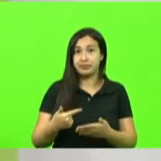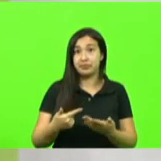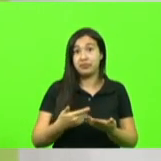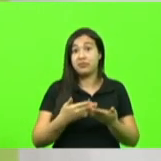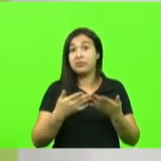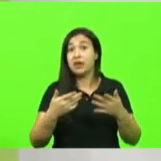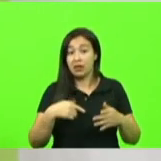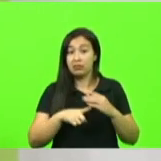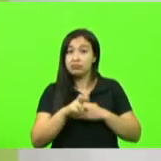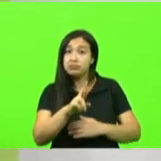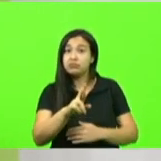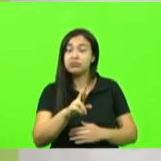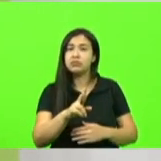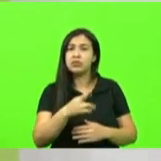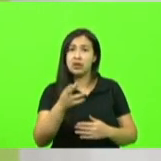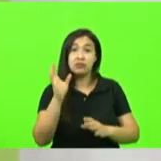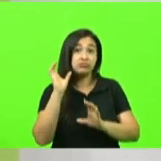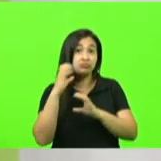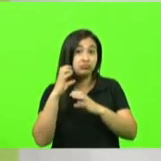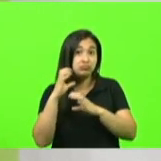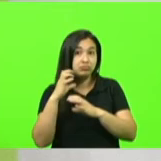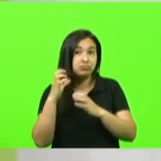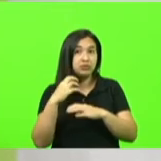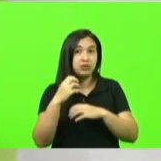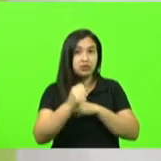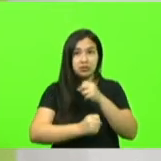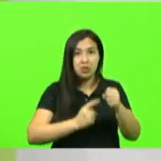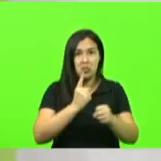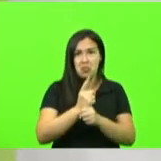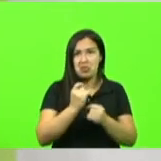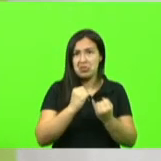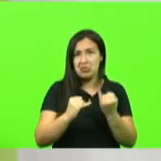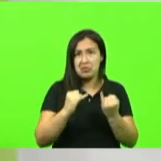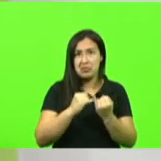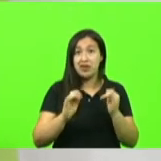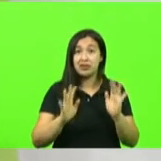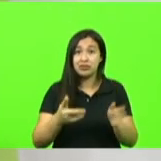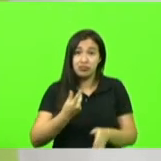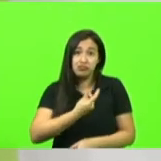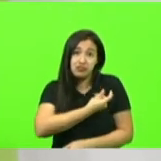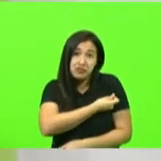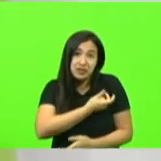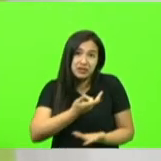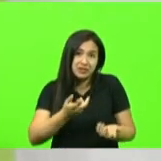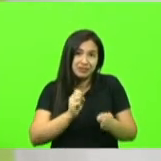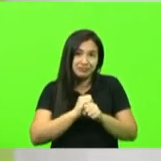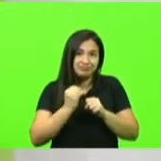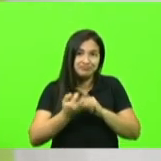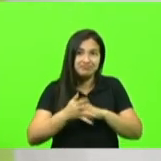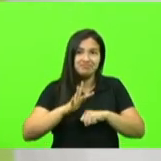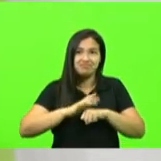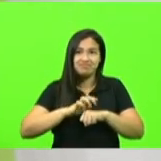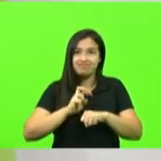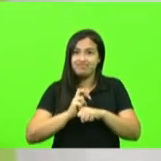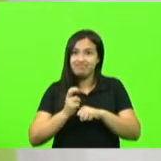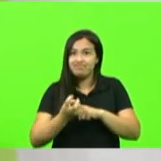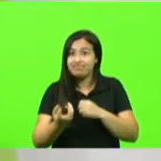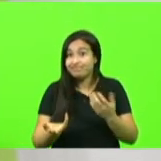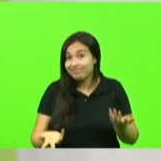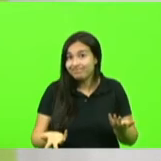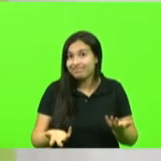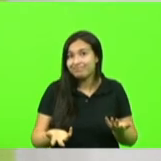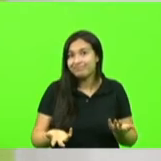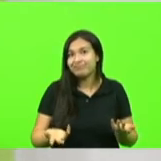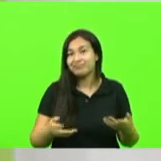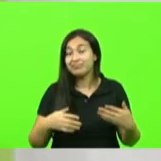a ciência em um ano um ano e meio já teria uma vacina para essa covid que está aí então eu creio que